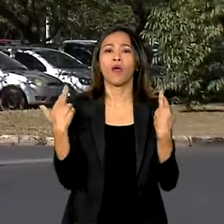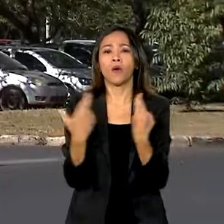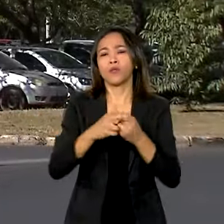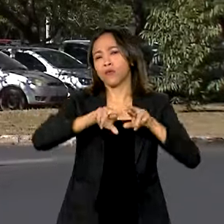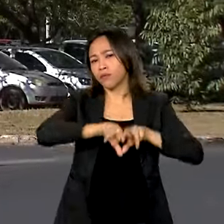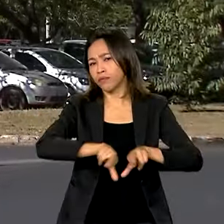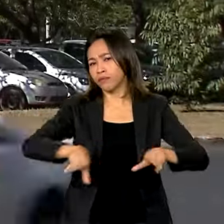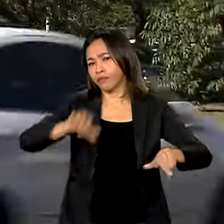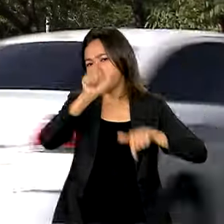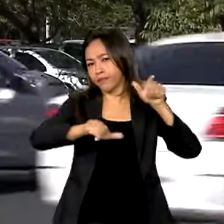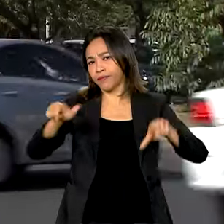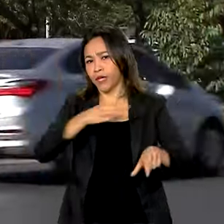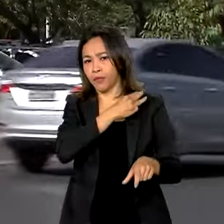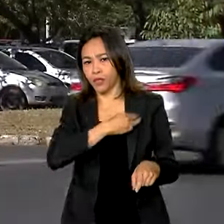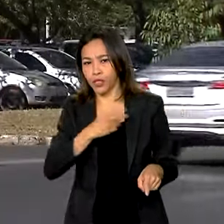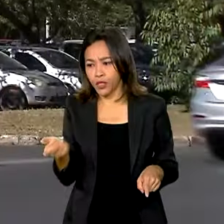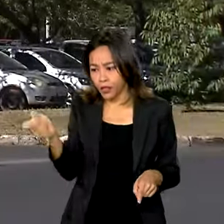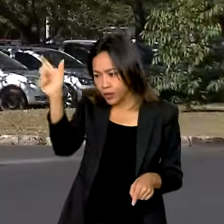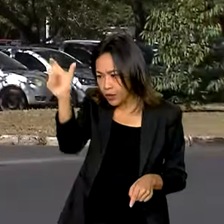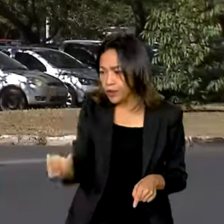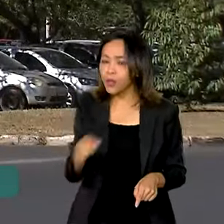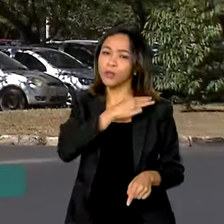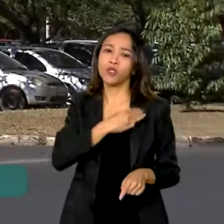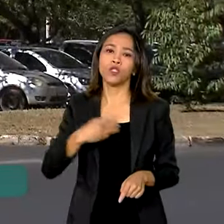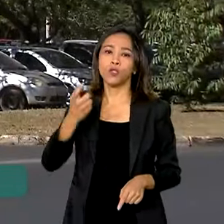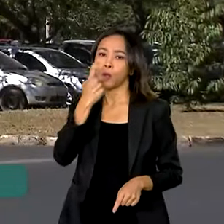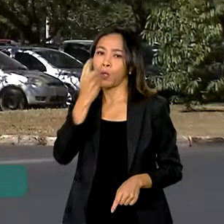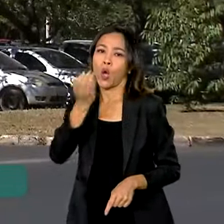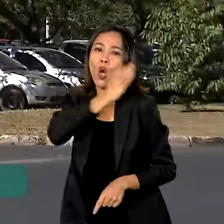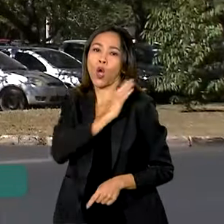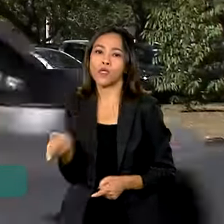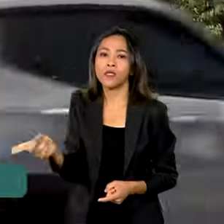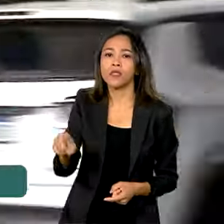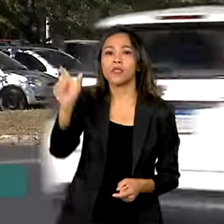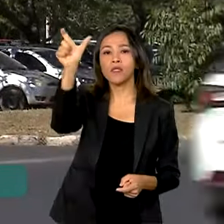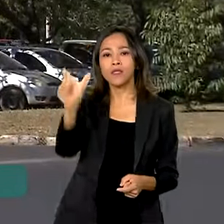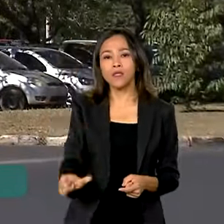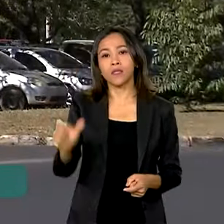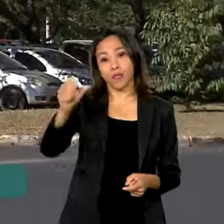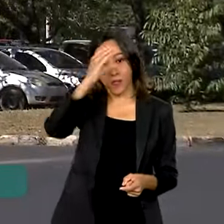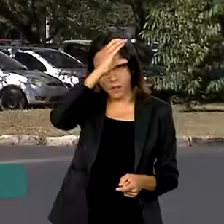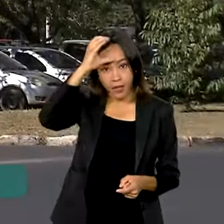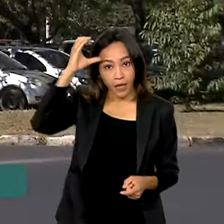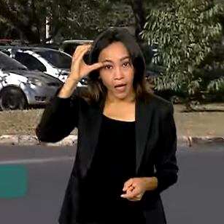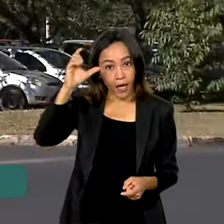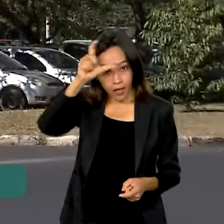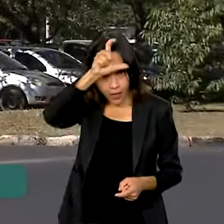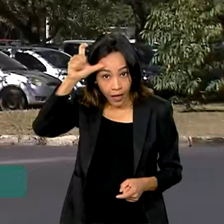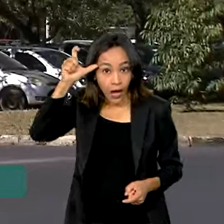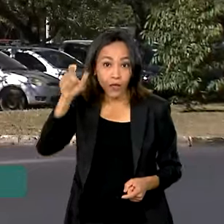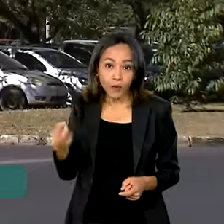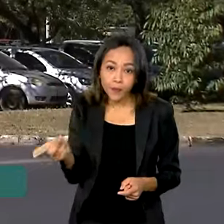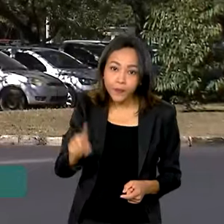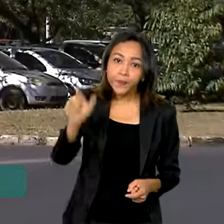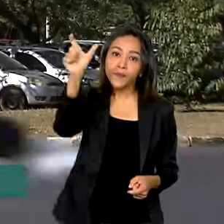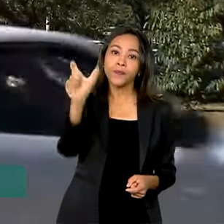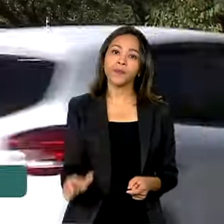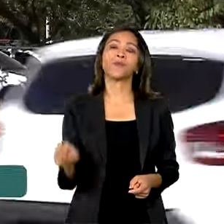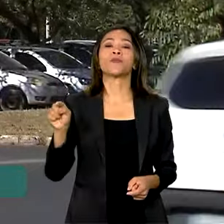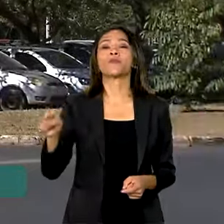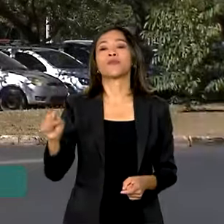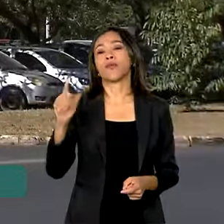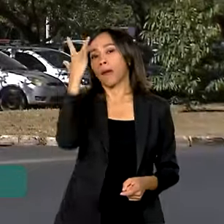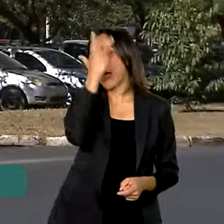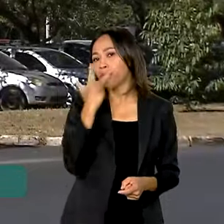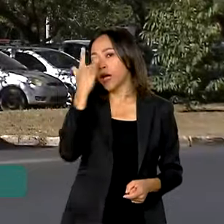ministros, incluindo o ministro da Casa Civil, Rui Costa, da Justiça e Segurança Pública, Ricardo Lewandowski, da Fazenda,